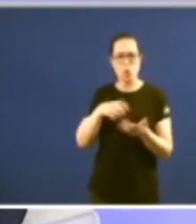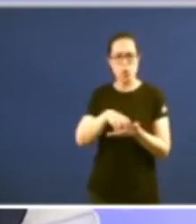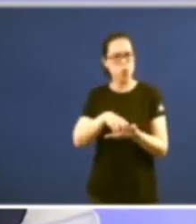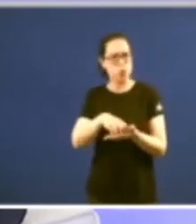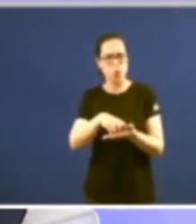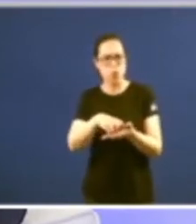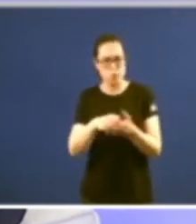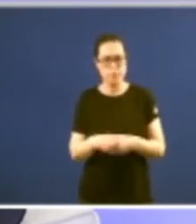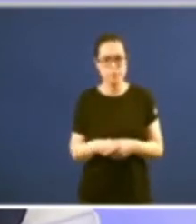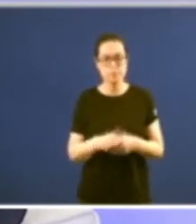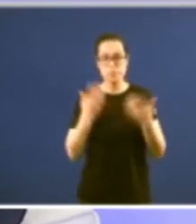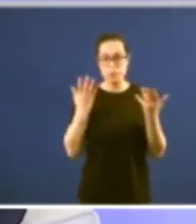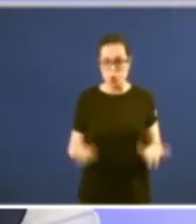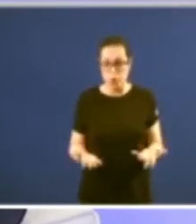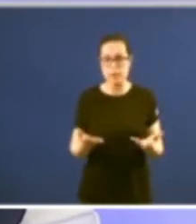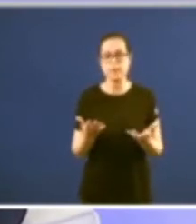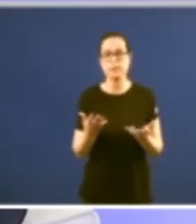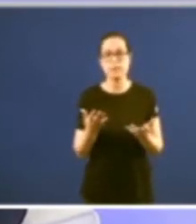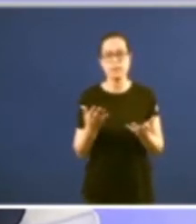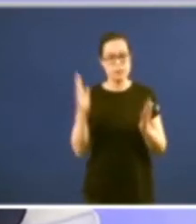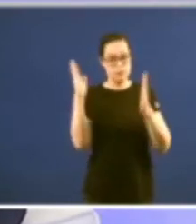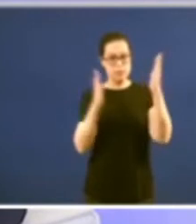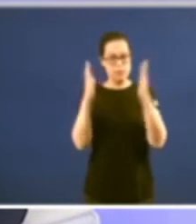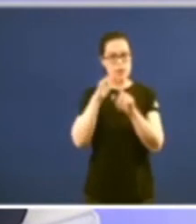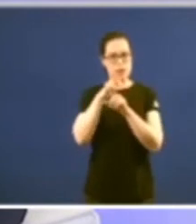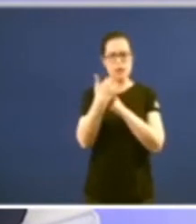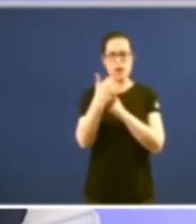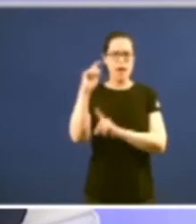autónomas portanto un éxito rotundo